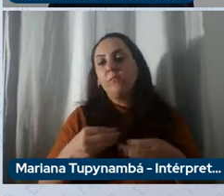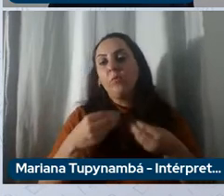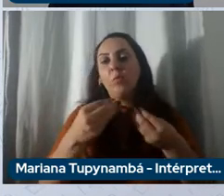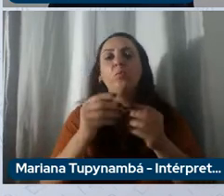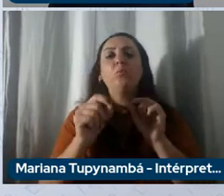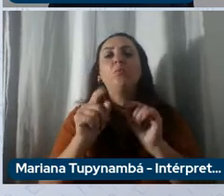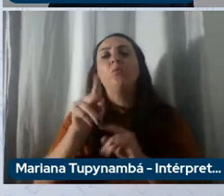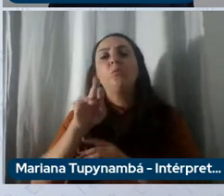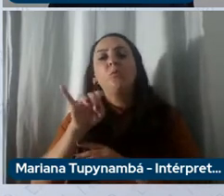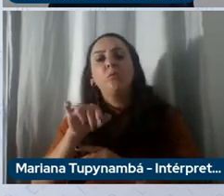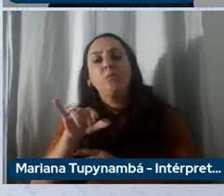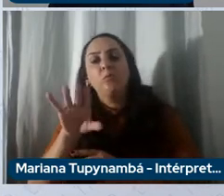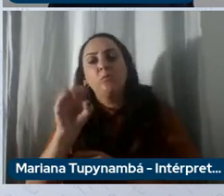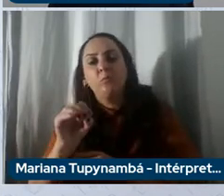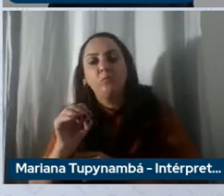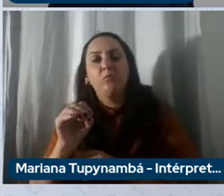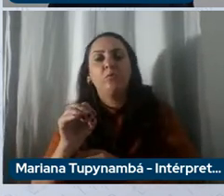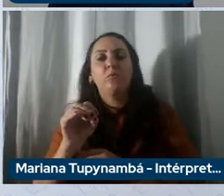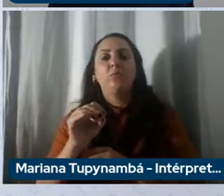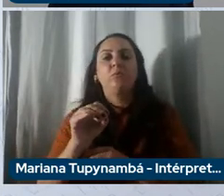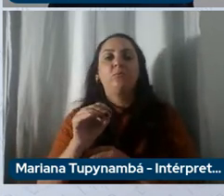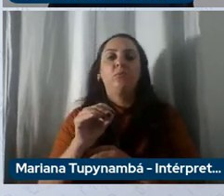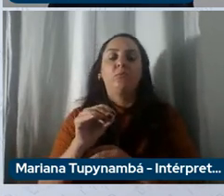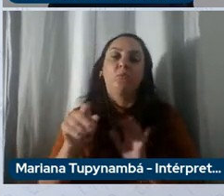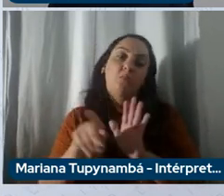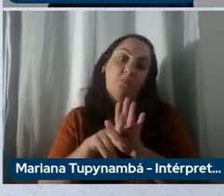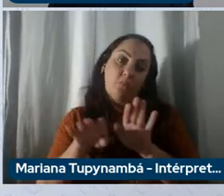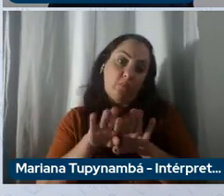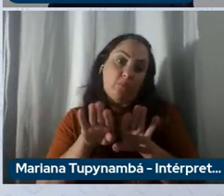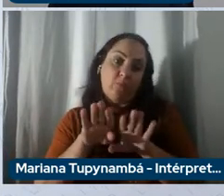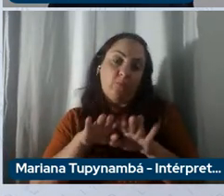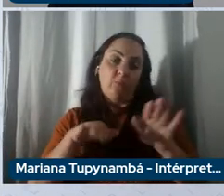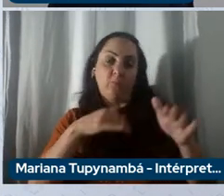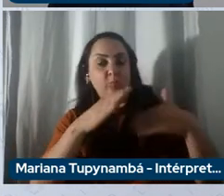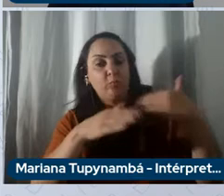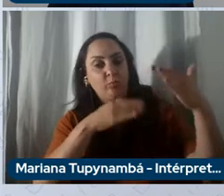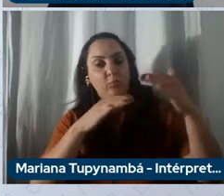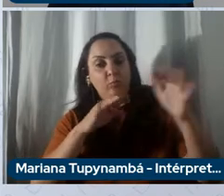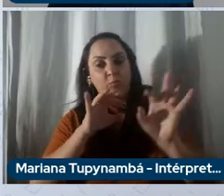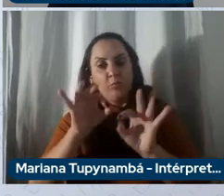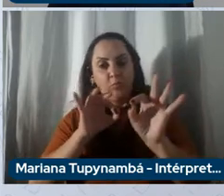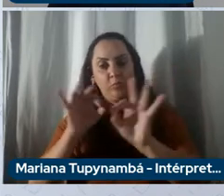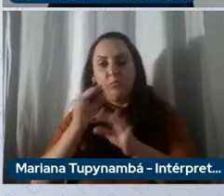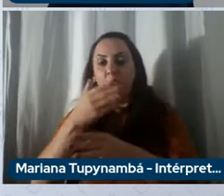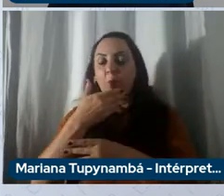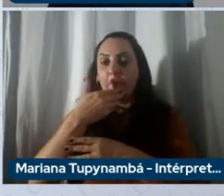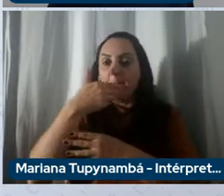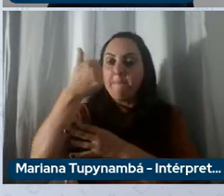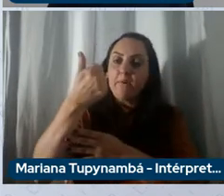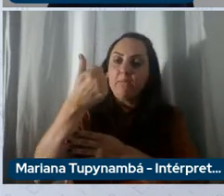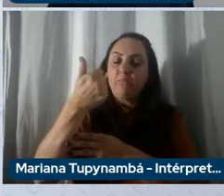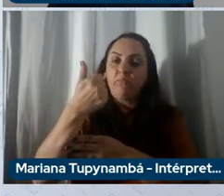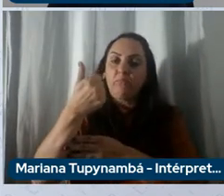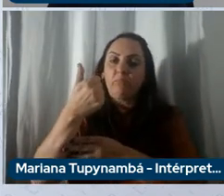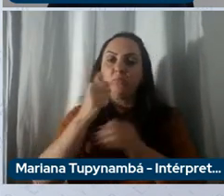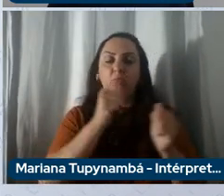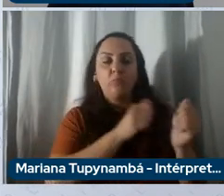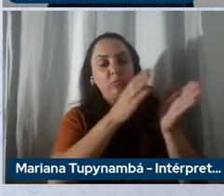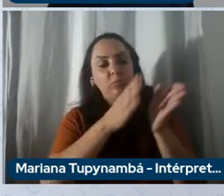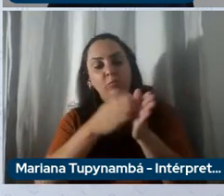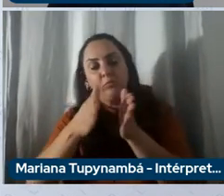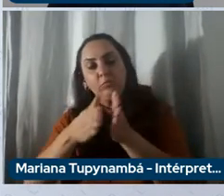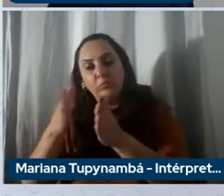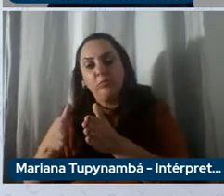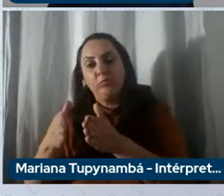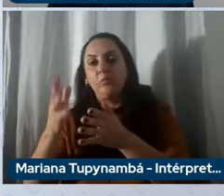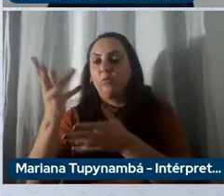quem sugere ideias e desenvolve projetos para melhorar as eficiências melhorar a produtividade melhorar a